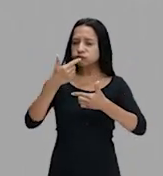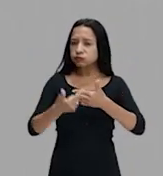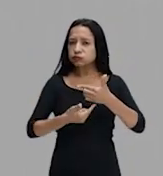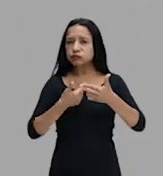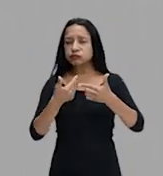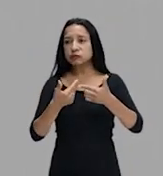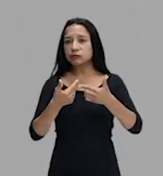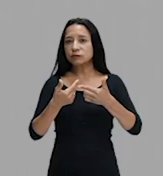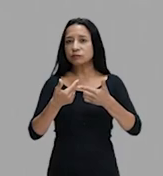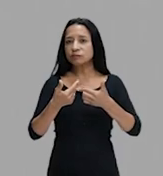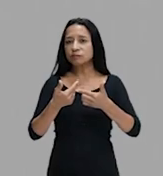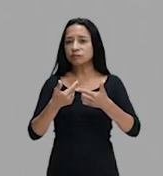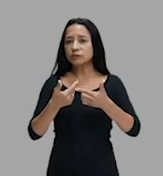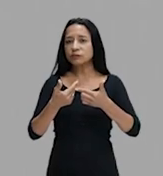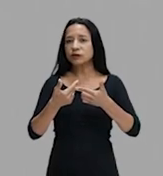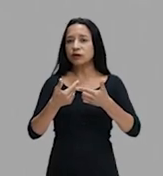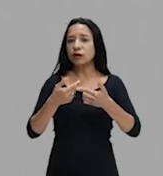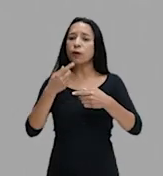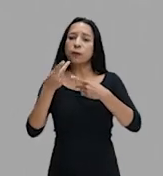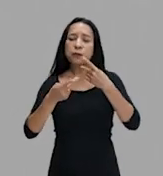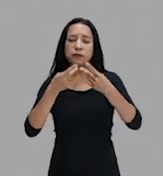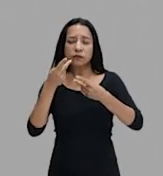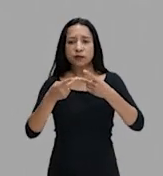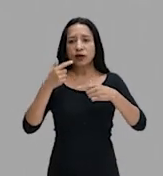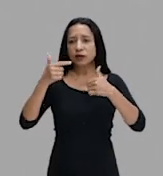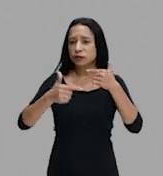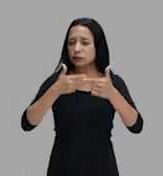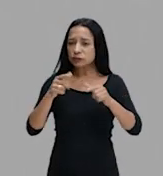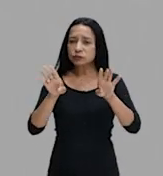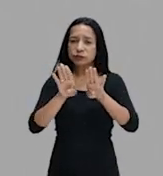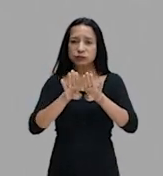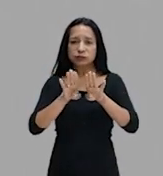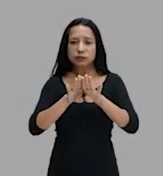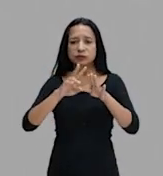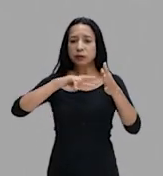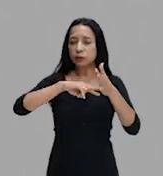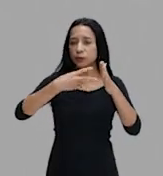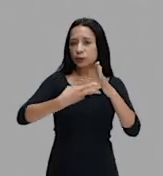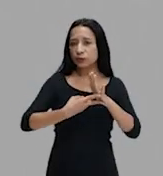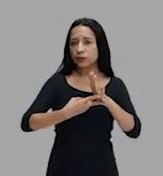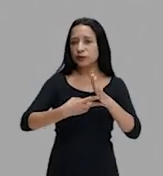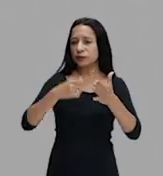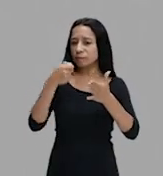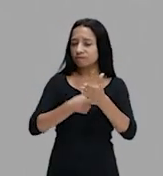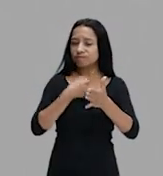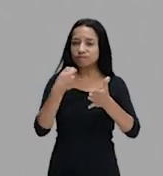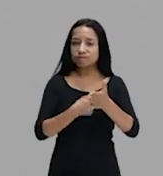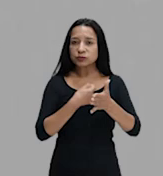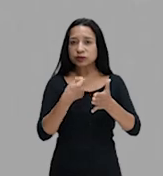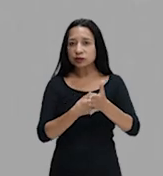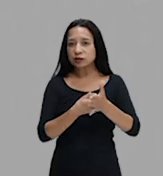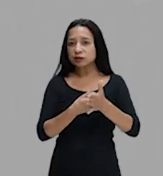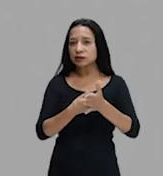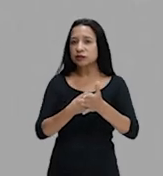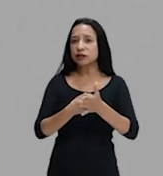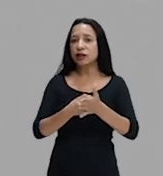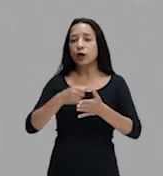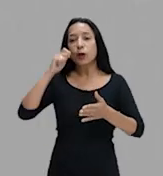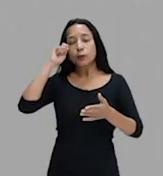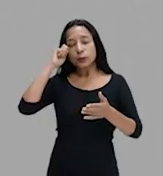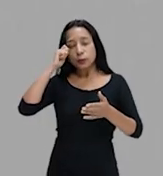Porque quando você fala de luta, você fala de resistência. A luta no Brasil dos africanos,